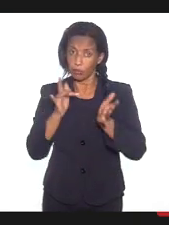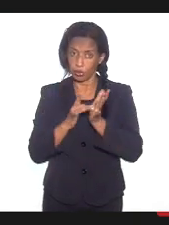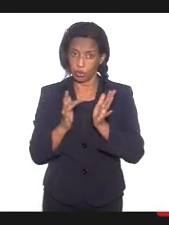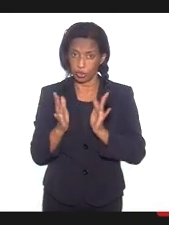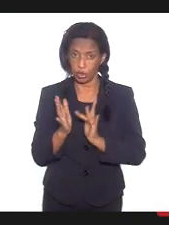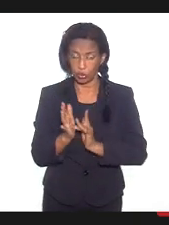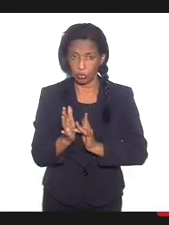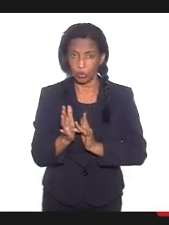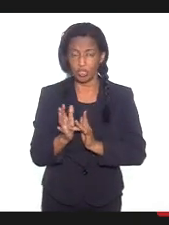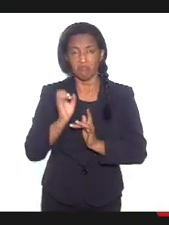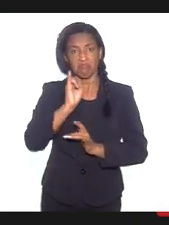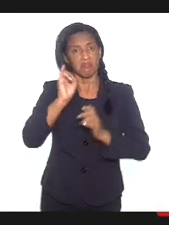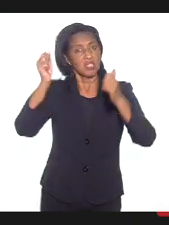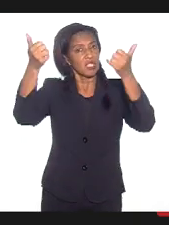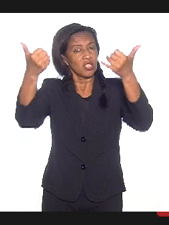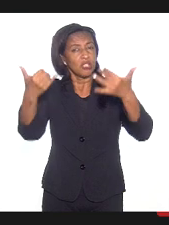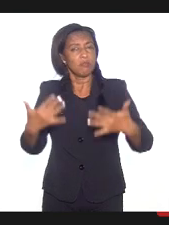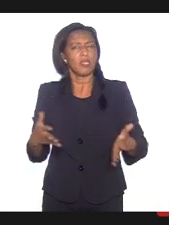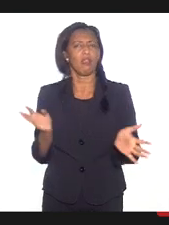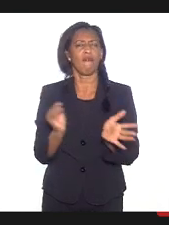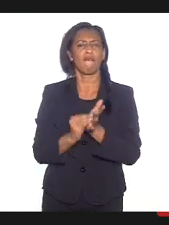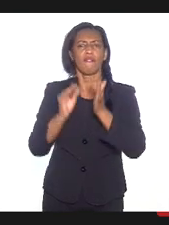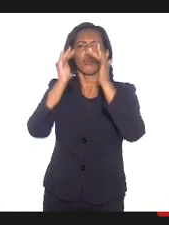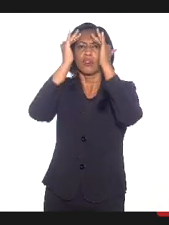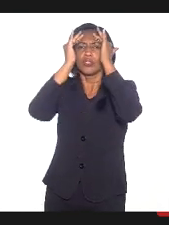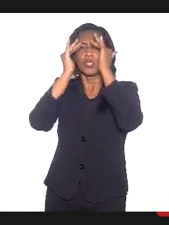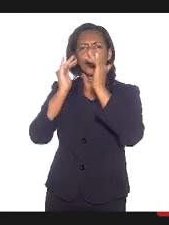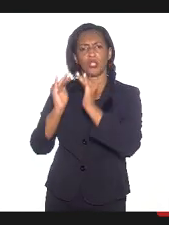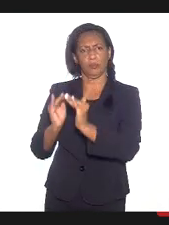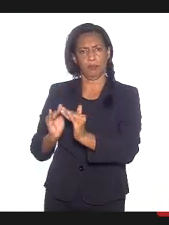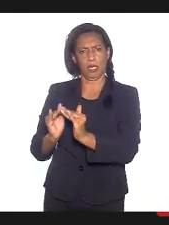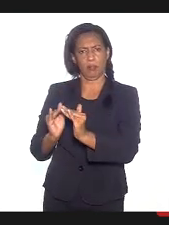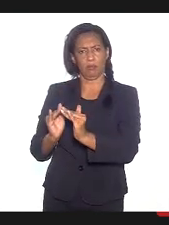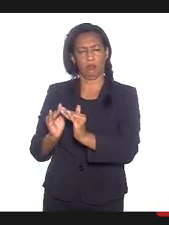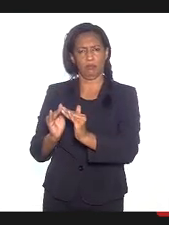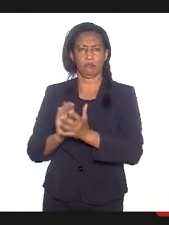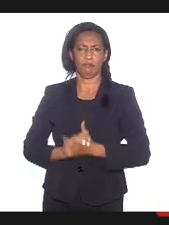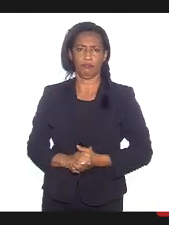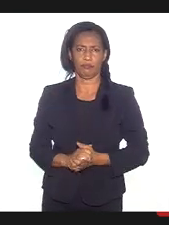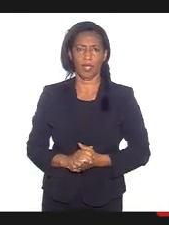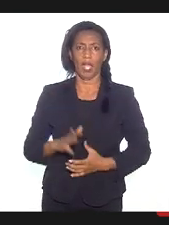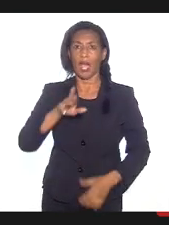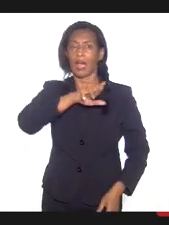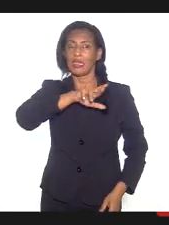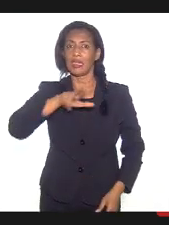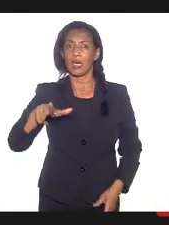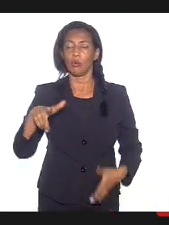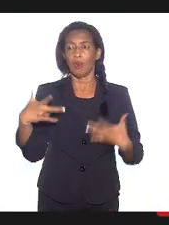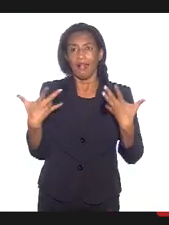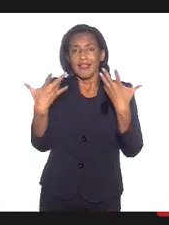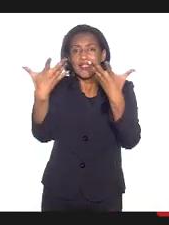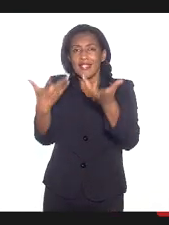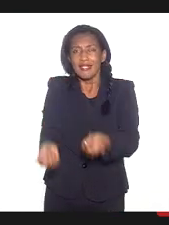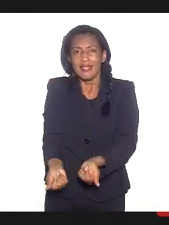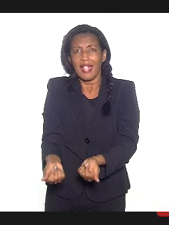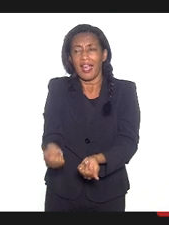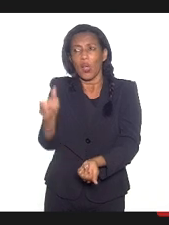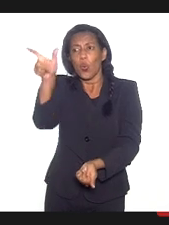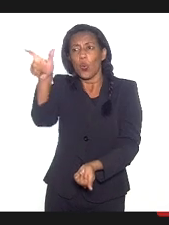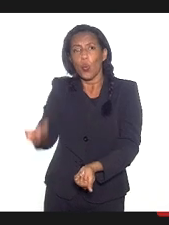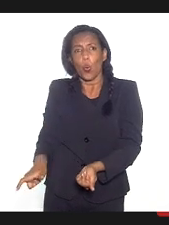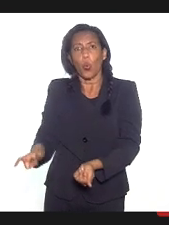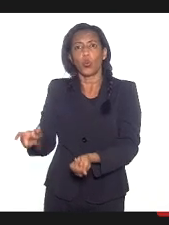se justifica o desrespeito, a intolerância, a não aceitação do outro com sua